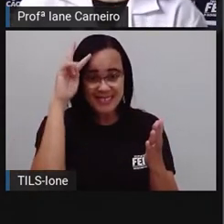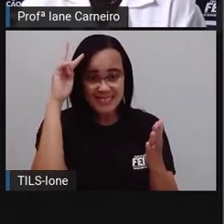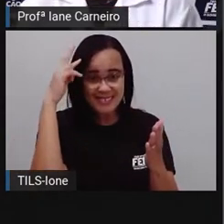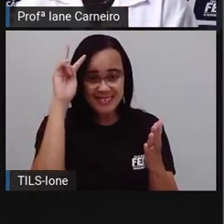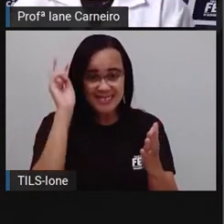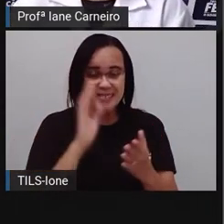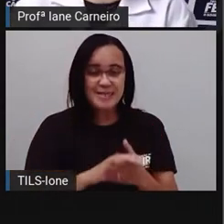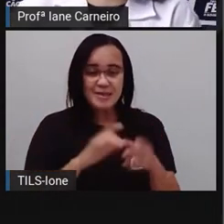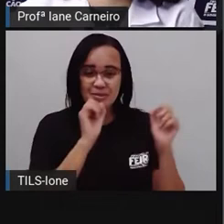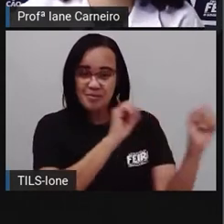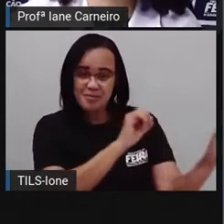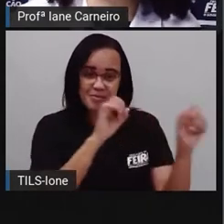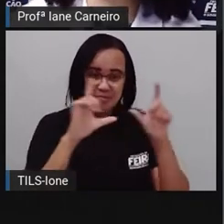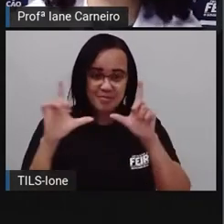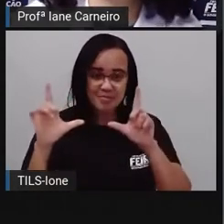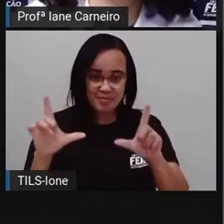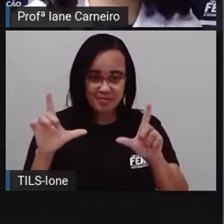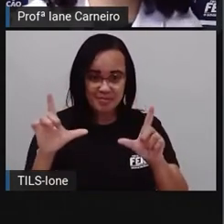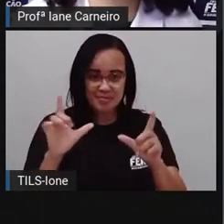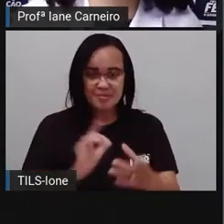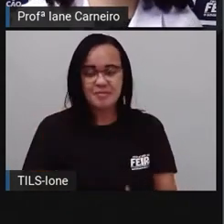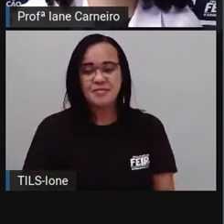apresentação. Pronto. Vamos lá.